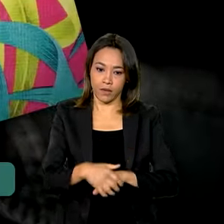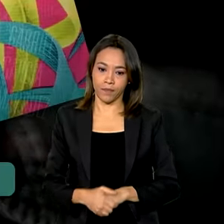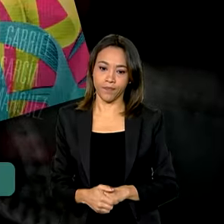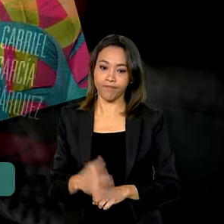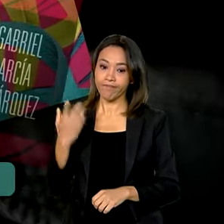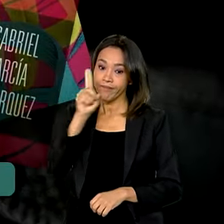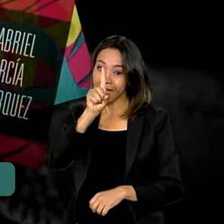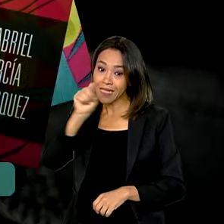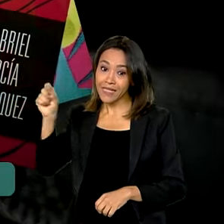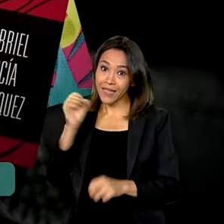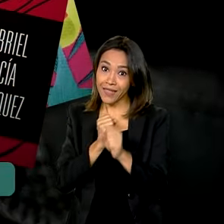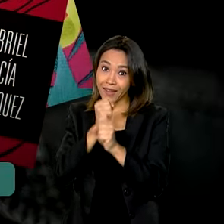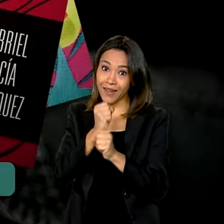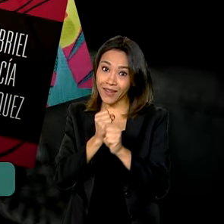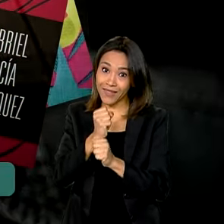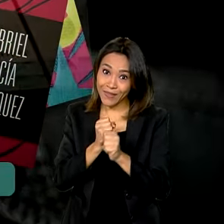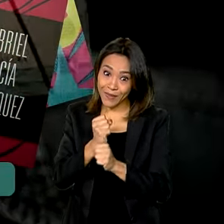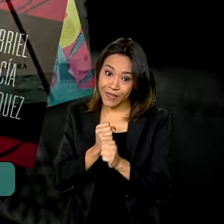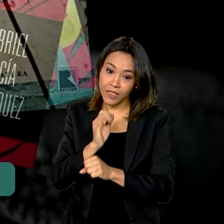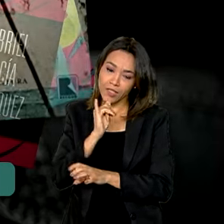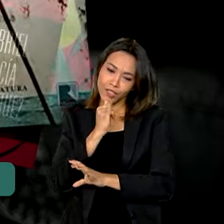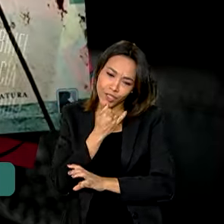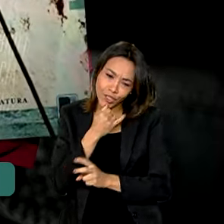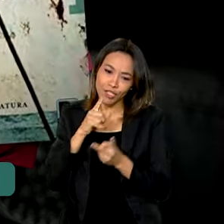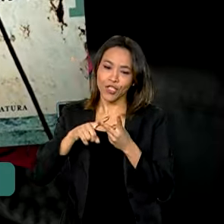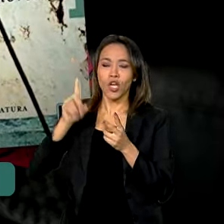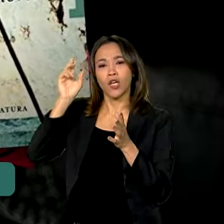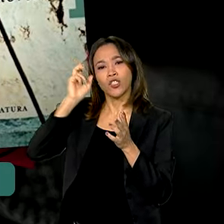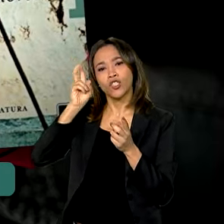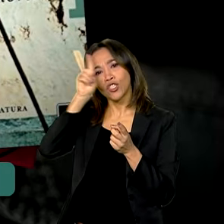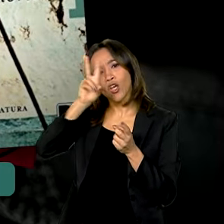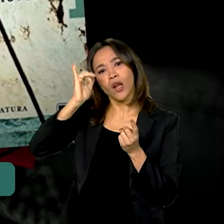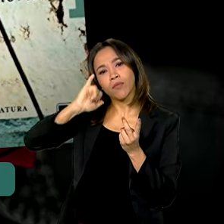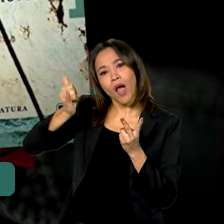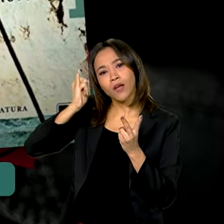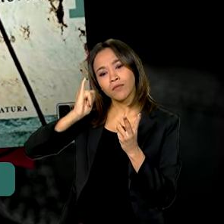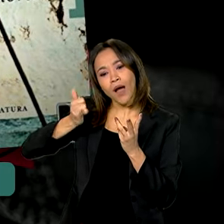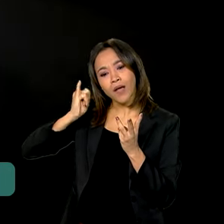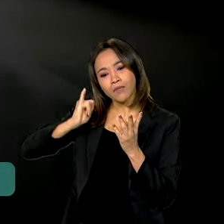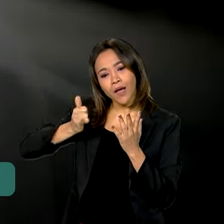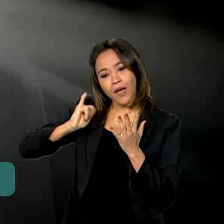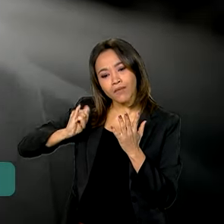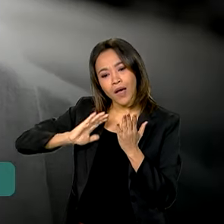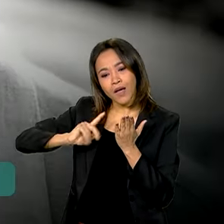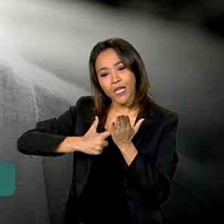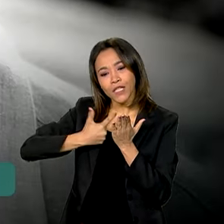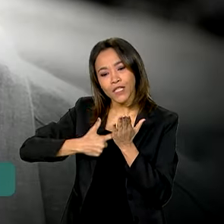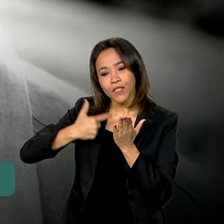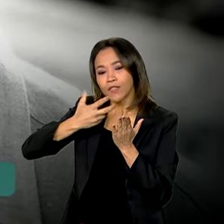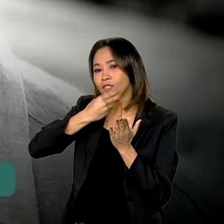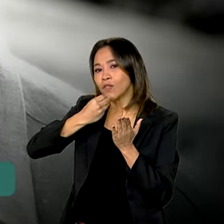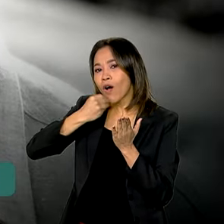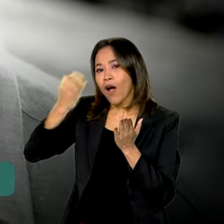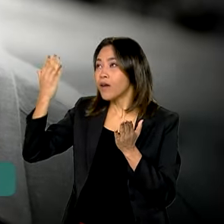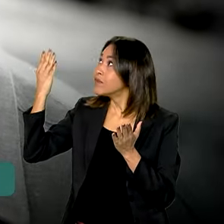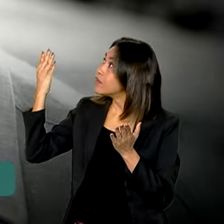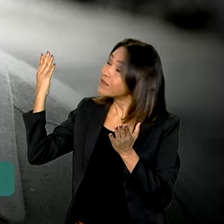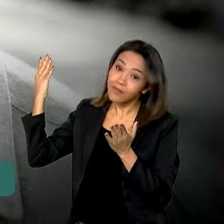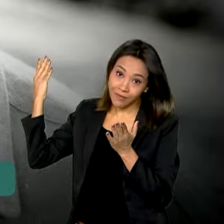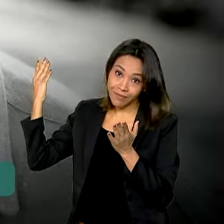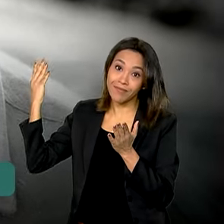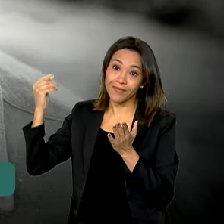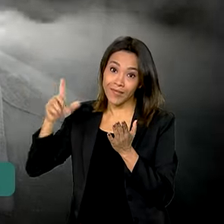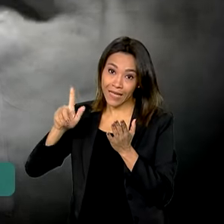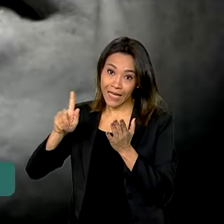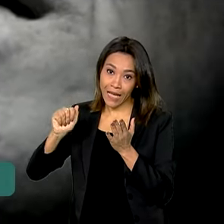solidão, o amor nos tempos do cólera, crônica de uma morte anunciada. São algumas das obras de Gabriel Garcia Marques, o